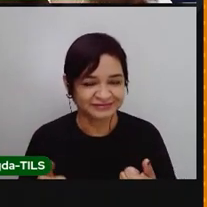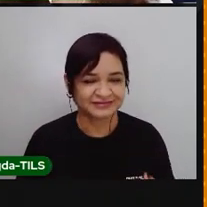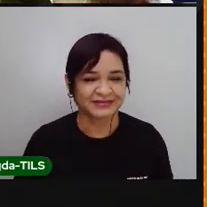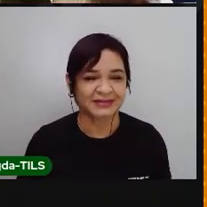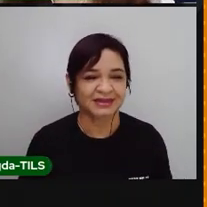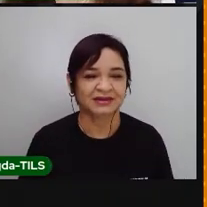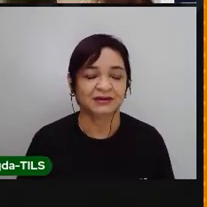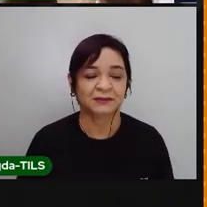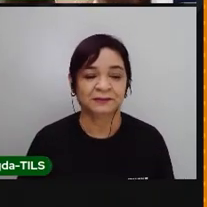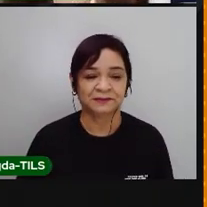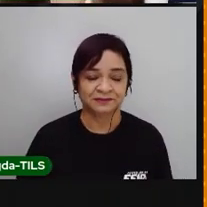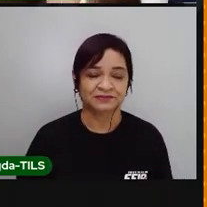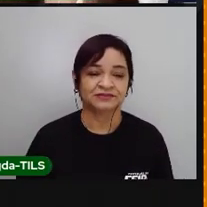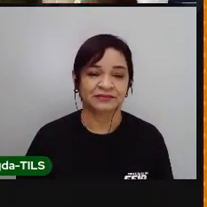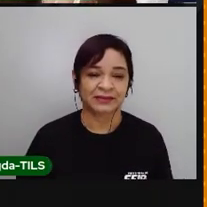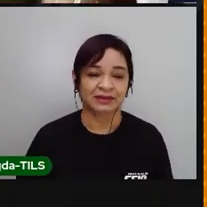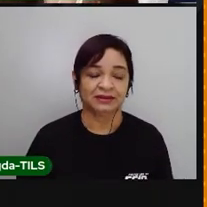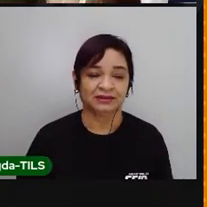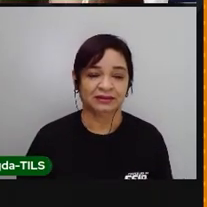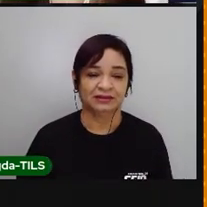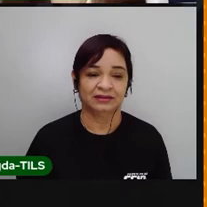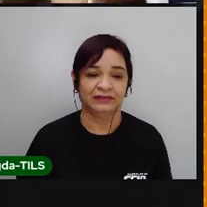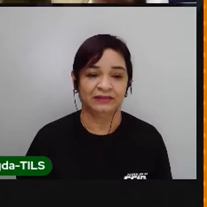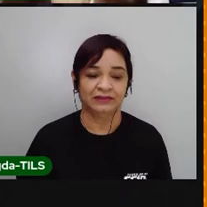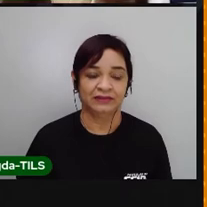Vamos lá, gente. Coloquem aí.